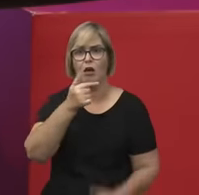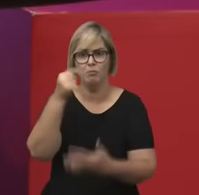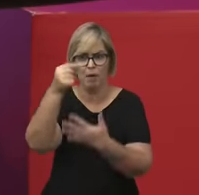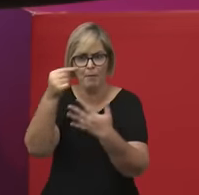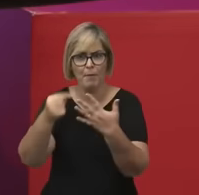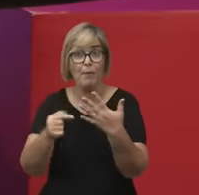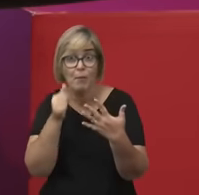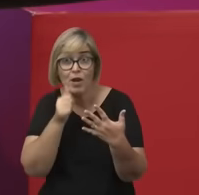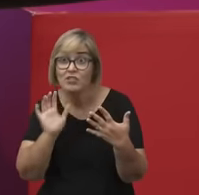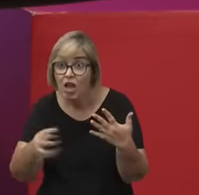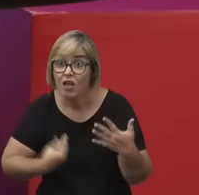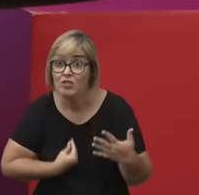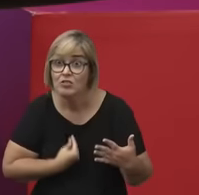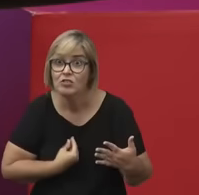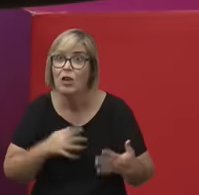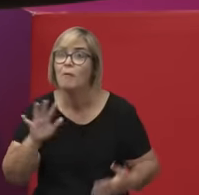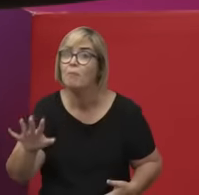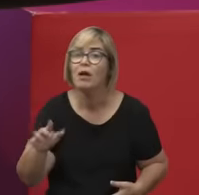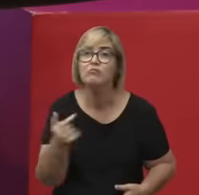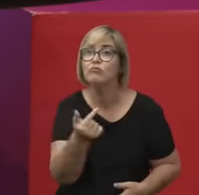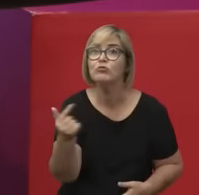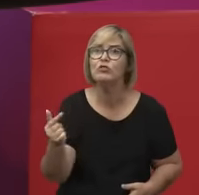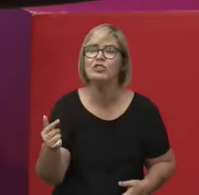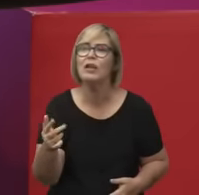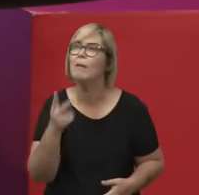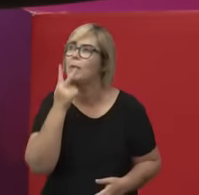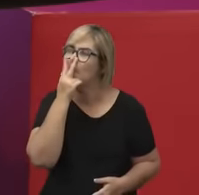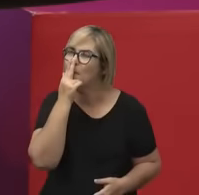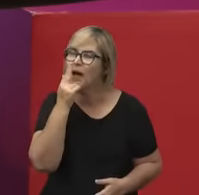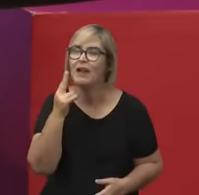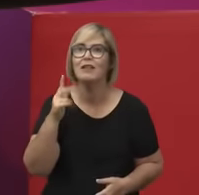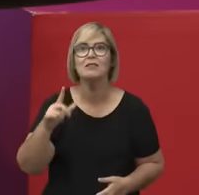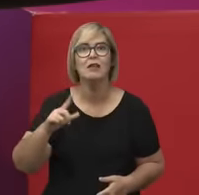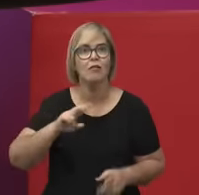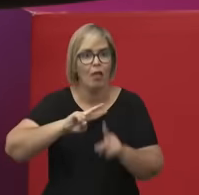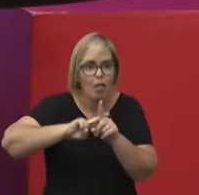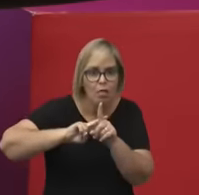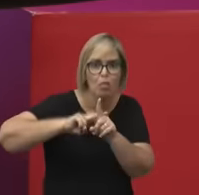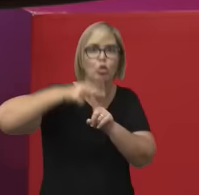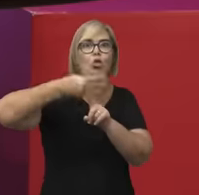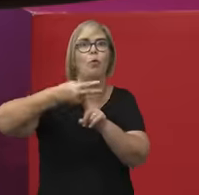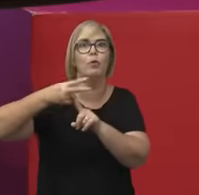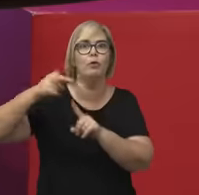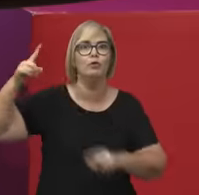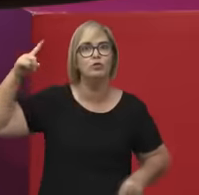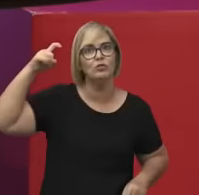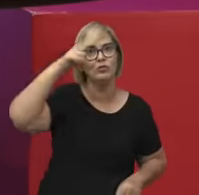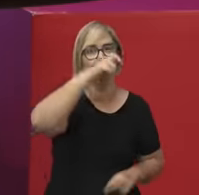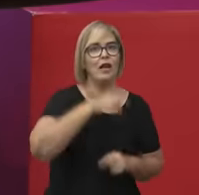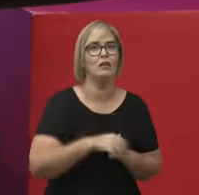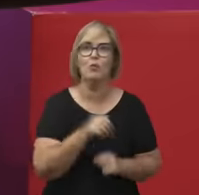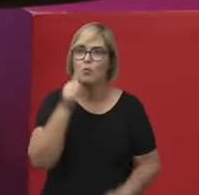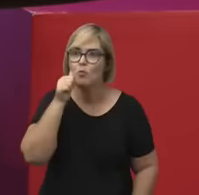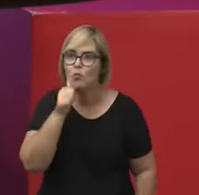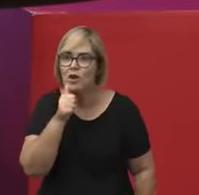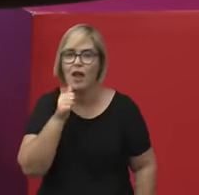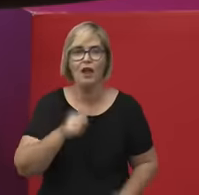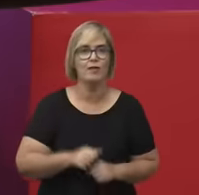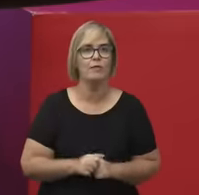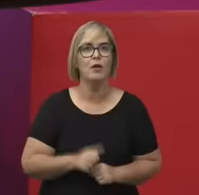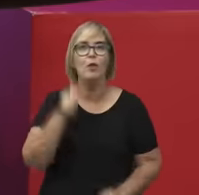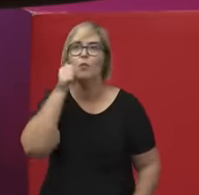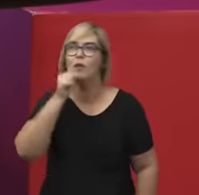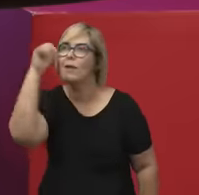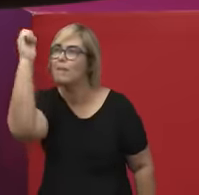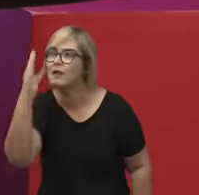Então, assim, é uma dupla dificuldade mesmo, ser mulher, ser mulher brasileira, ser mulher brasileira jovem, ser mulher brasileira